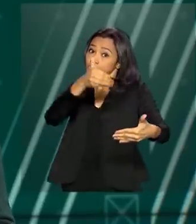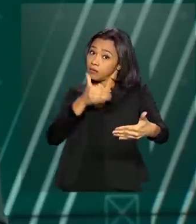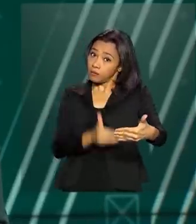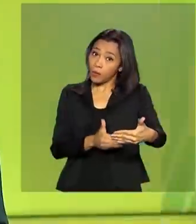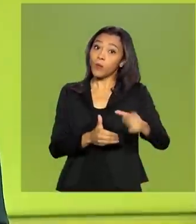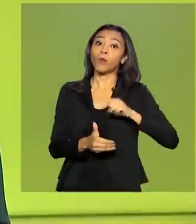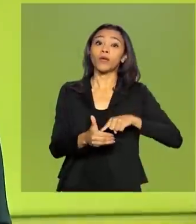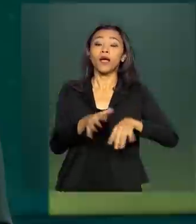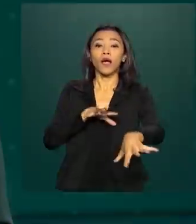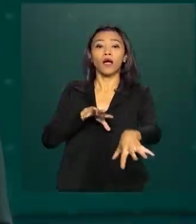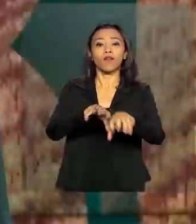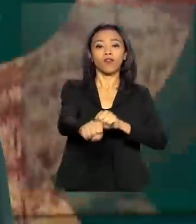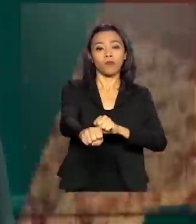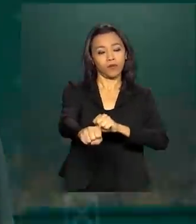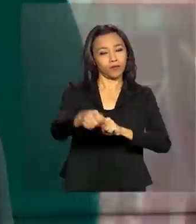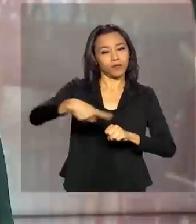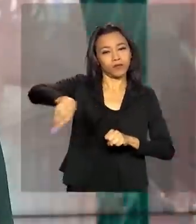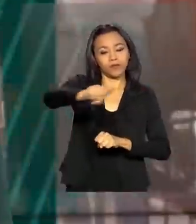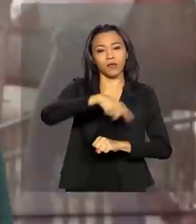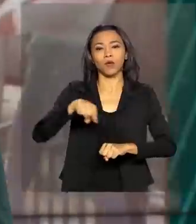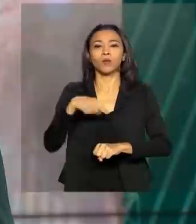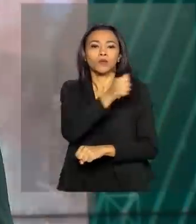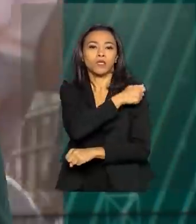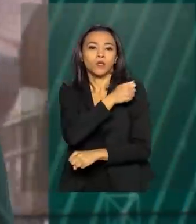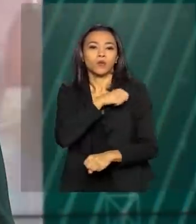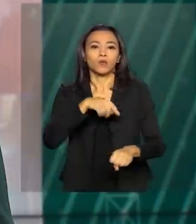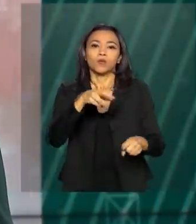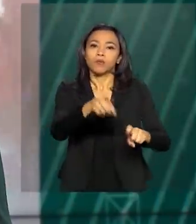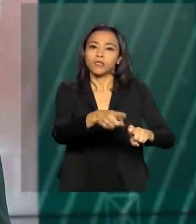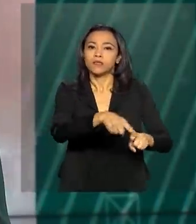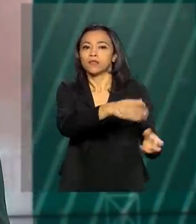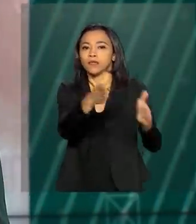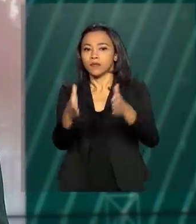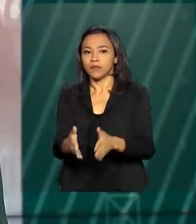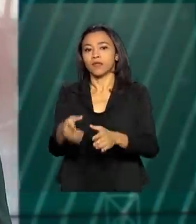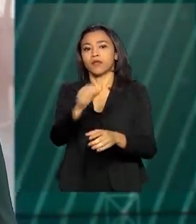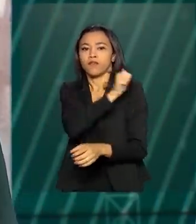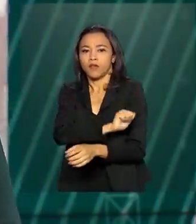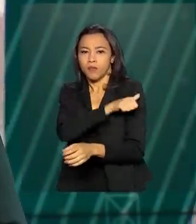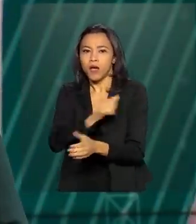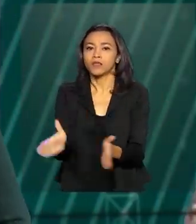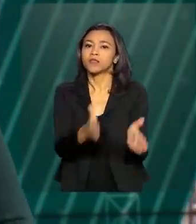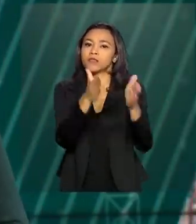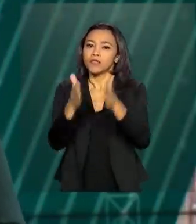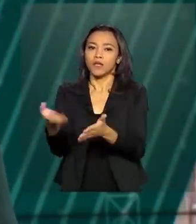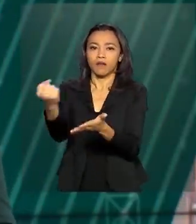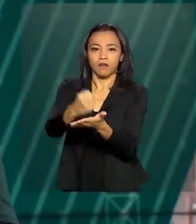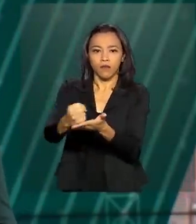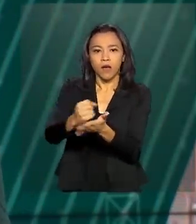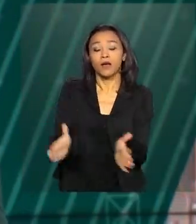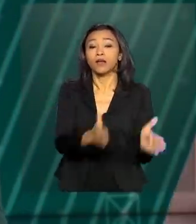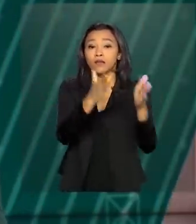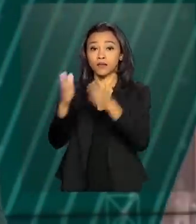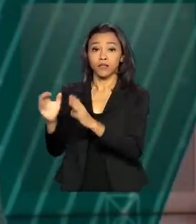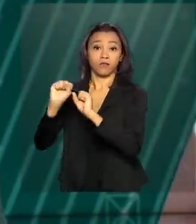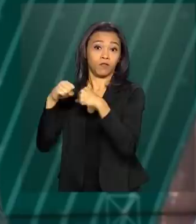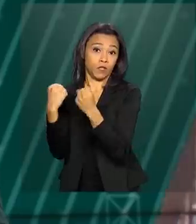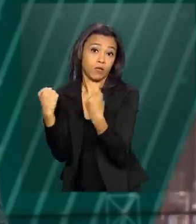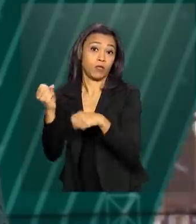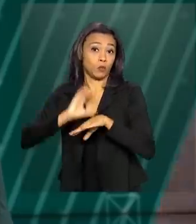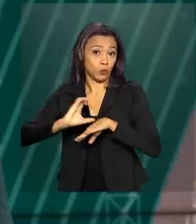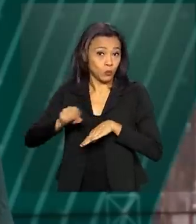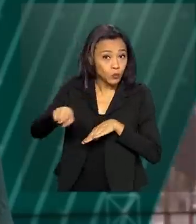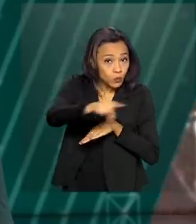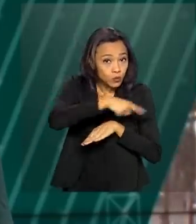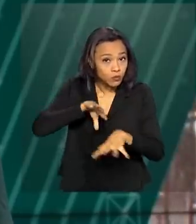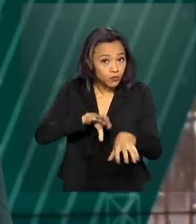da colação de grau para os alunos dos cursos de medicina, enfermagem, farmácia e fisioterapia, exclusivamente para